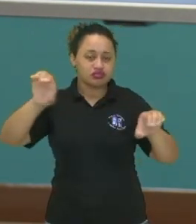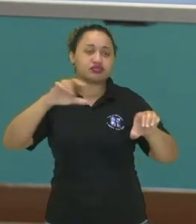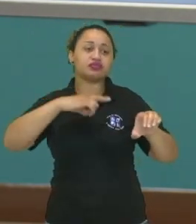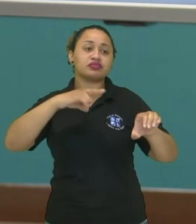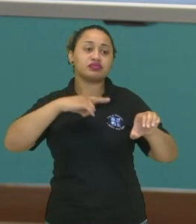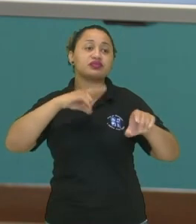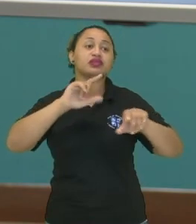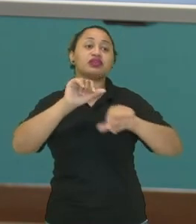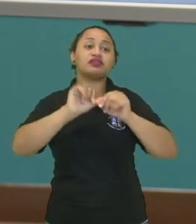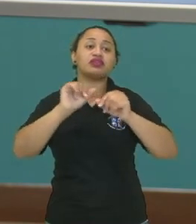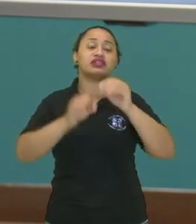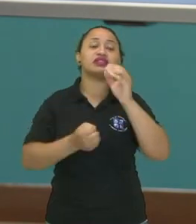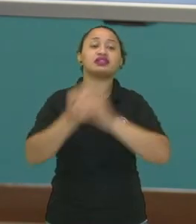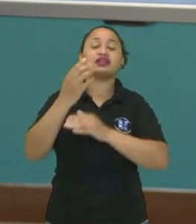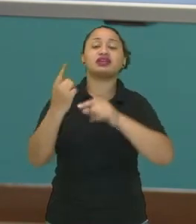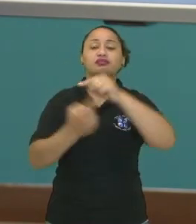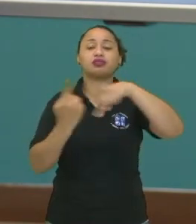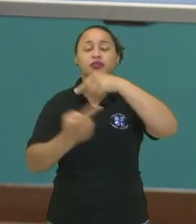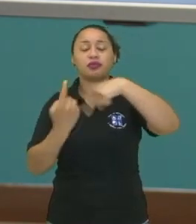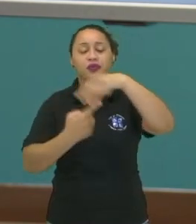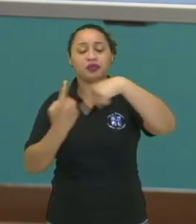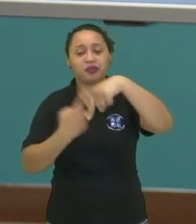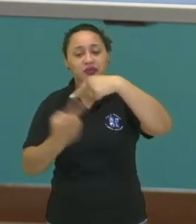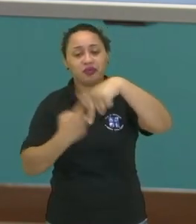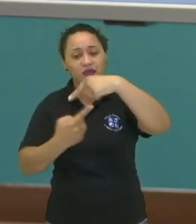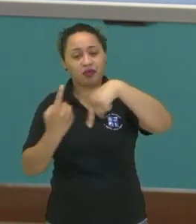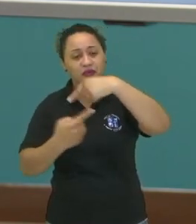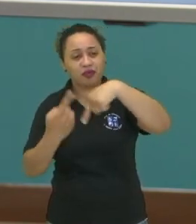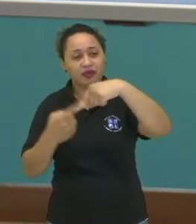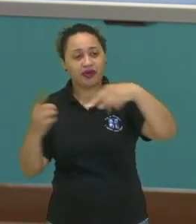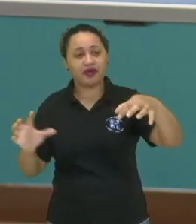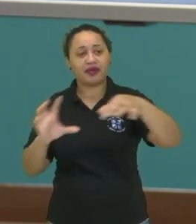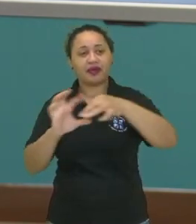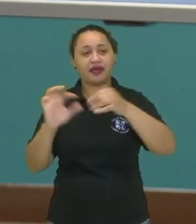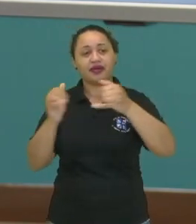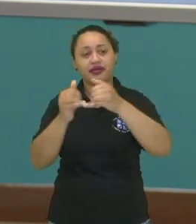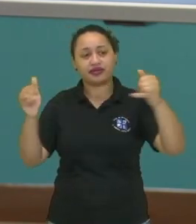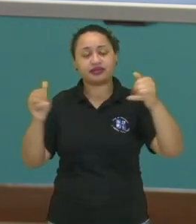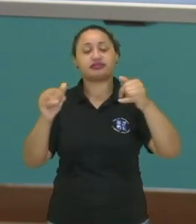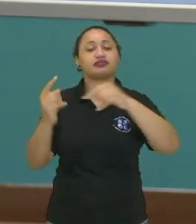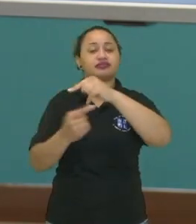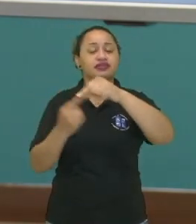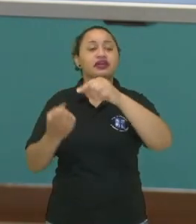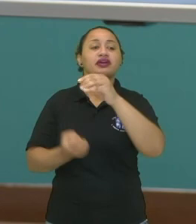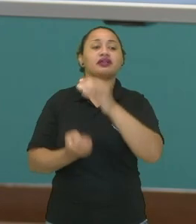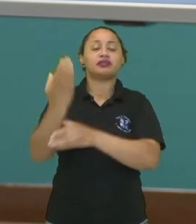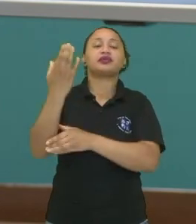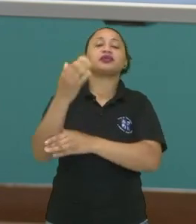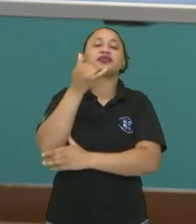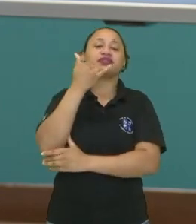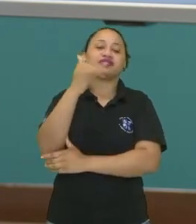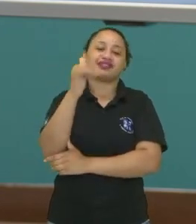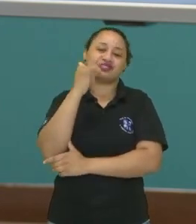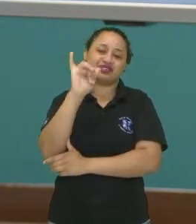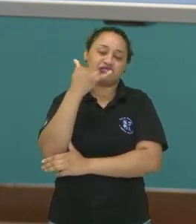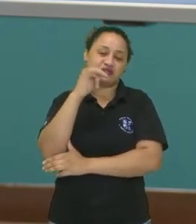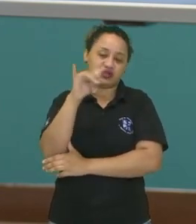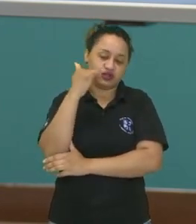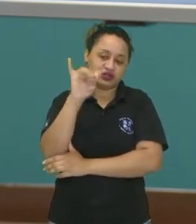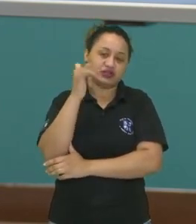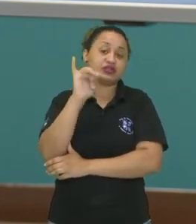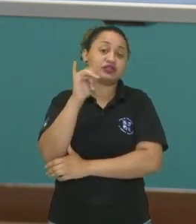né? E vai fazer girar o quê? As turbinas que estão conectadas ali com os geradores e vai converter, vai